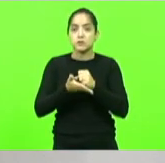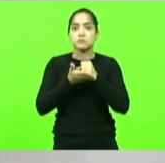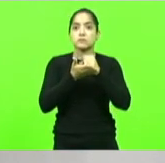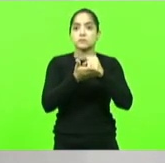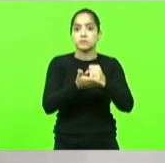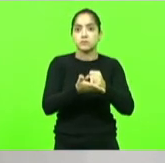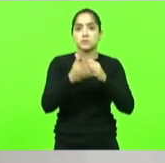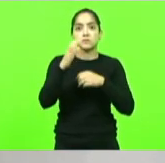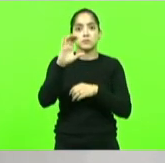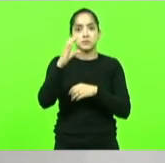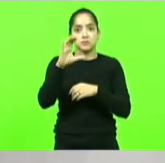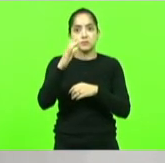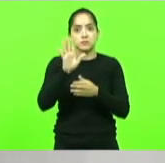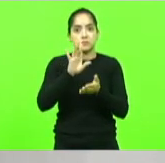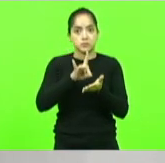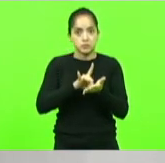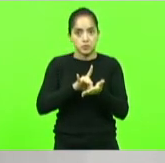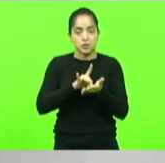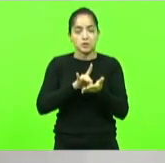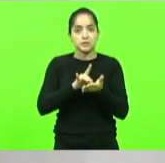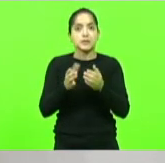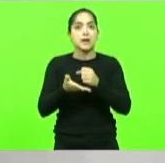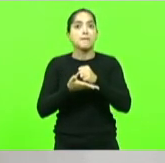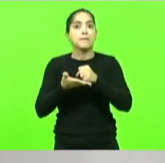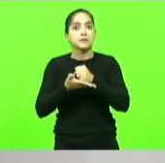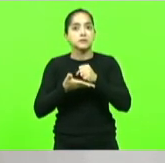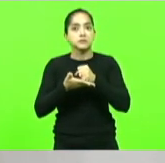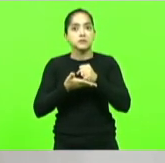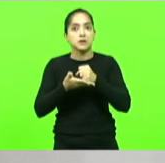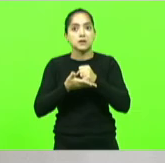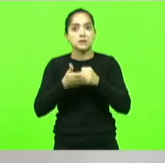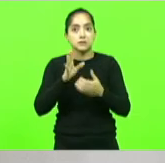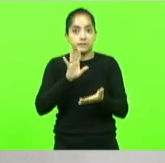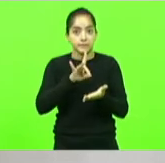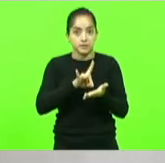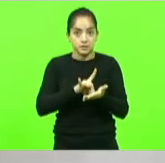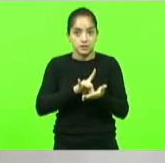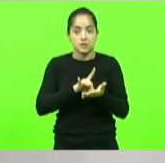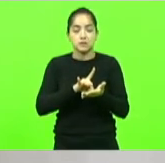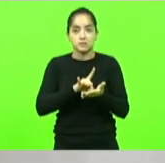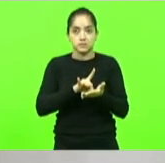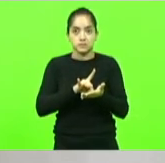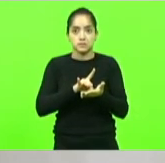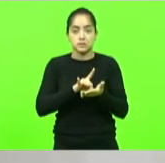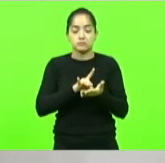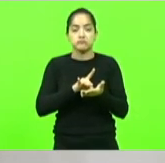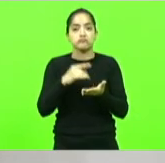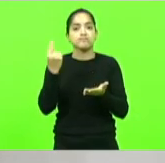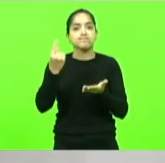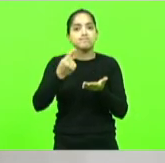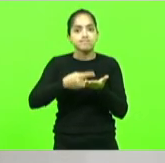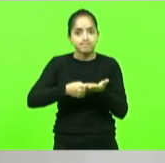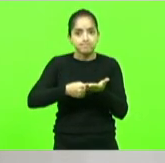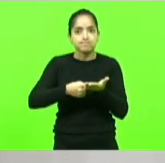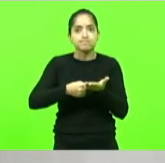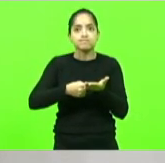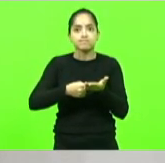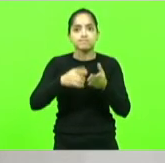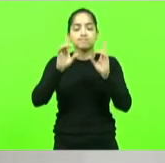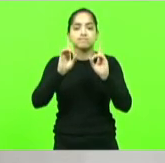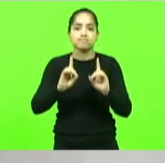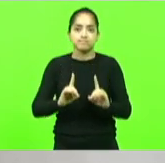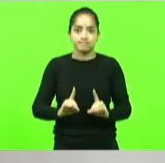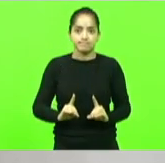ciência sólida e baseada em evidências lastreadas pelo compromisso com a dignidade dos